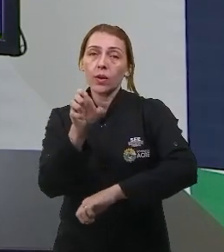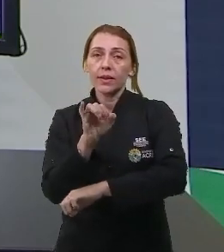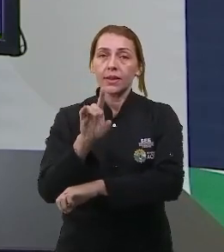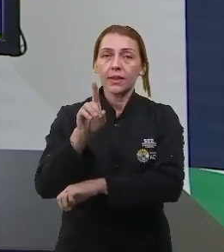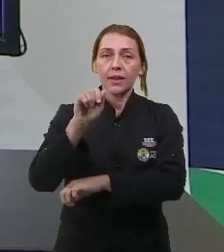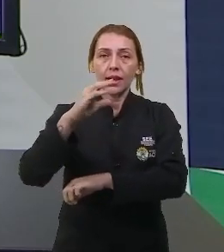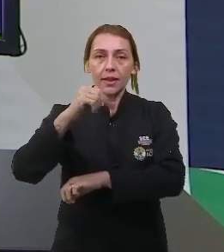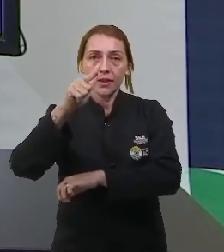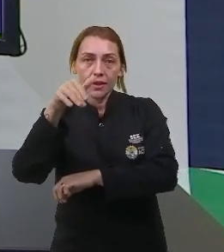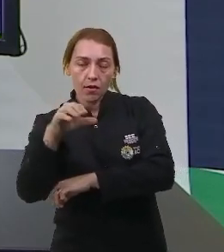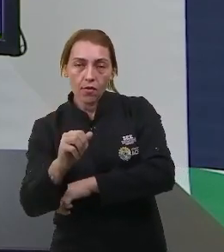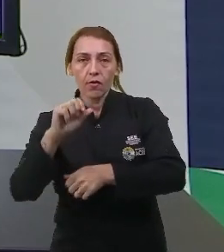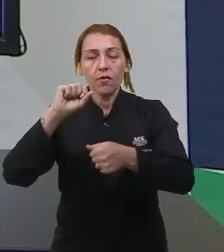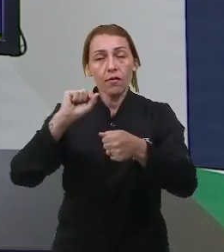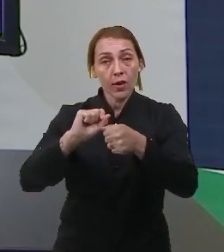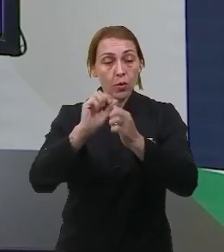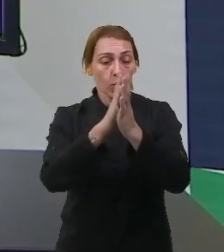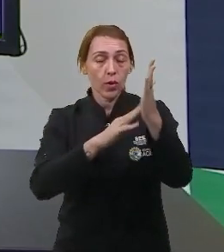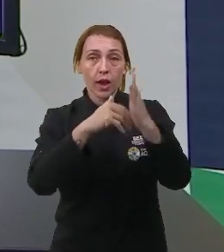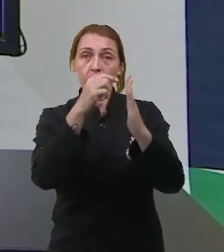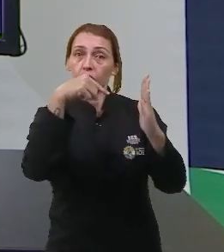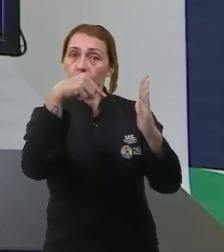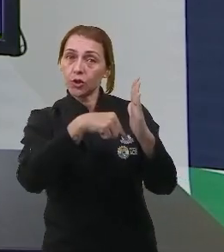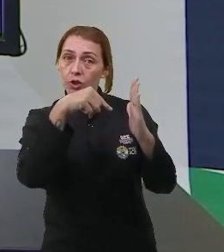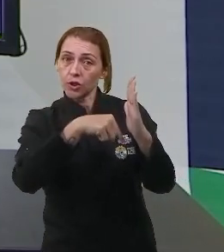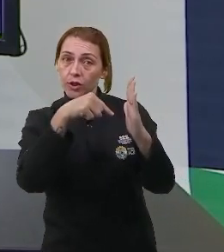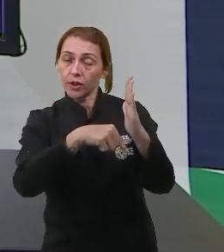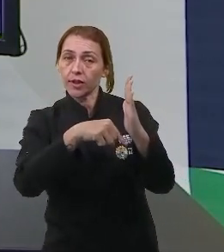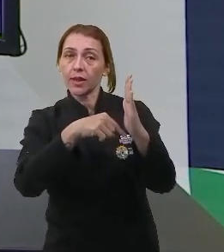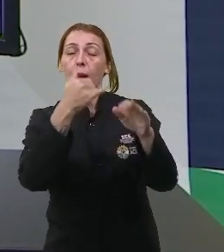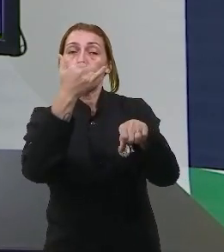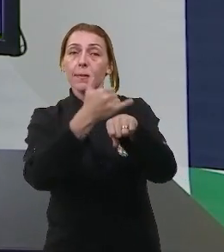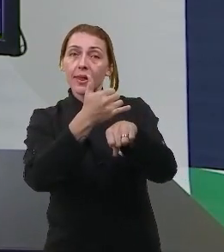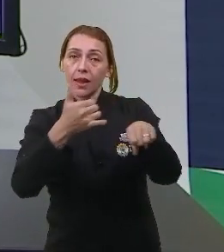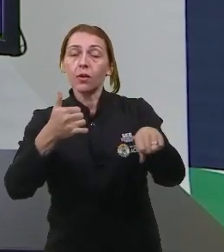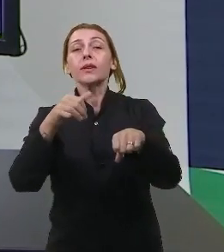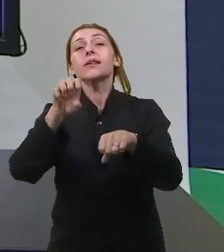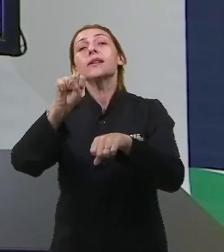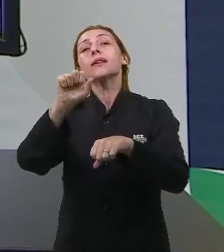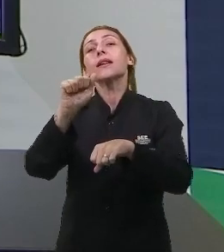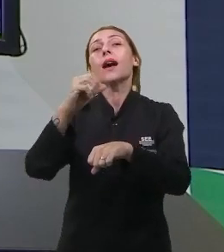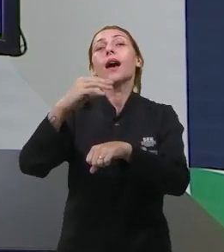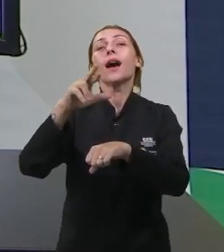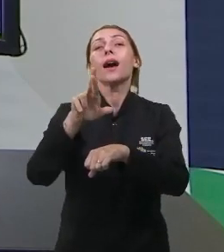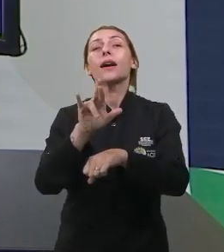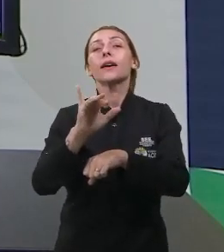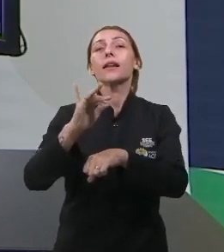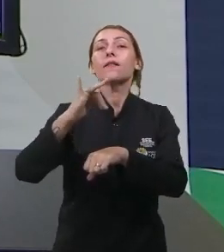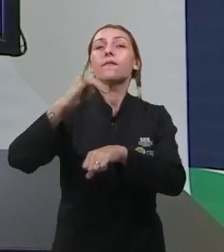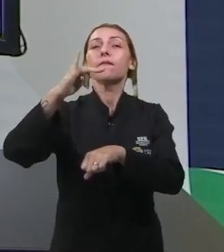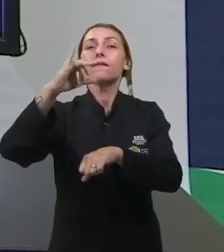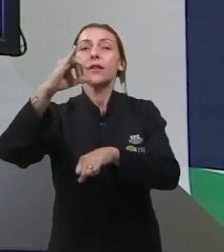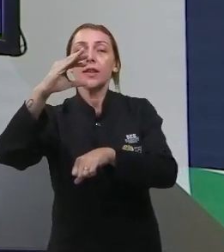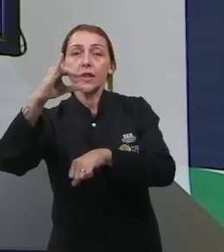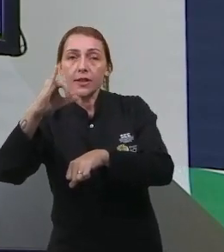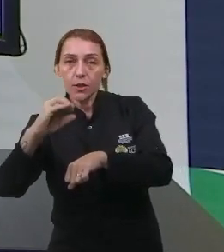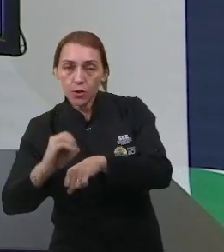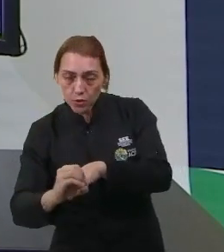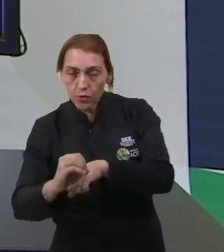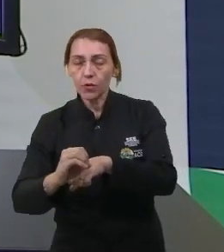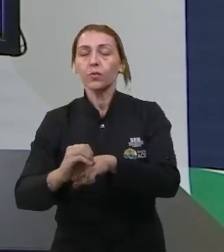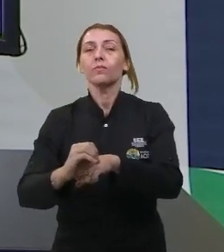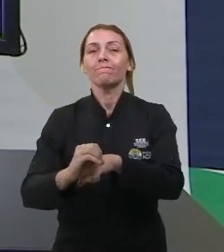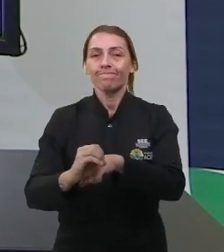Isso faz com que a tinta silva de metal de sacrifício. Então, concluindo, o metal de